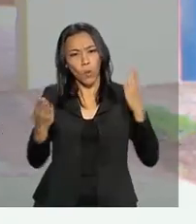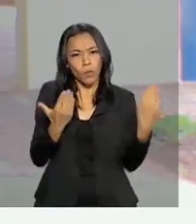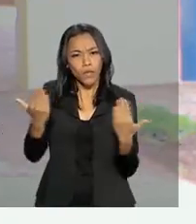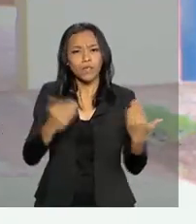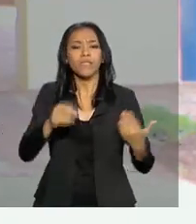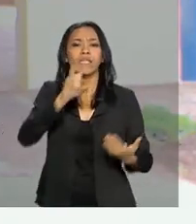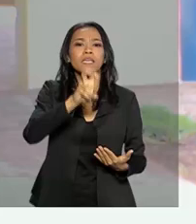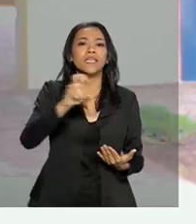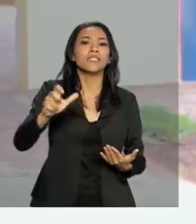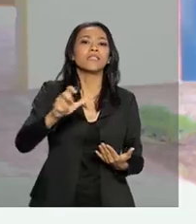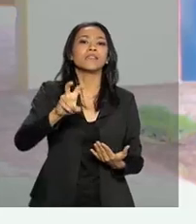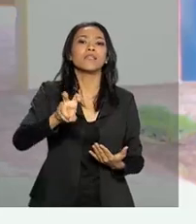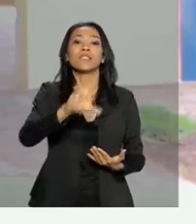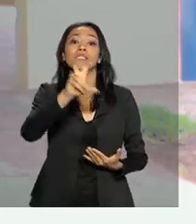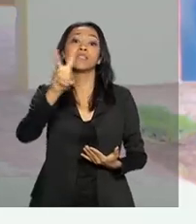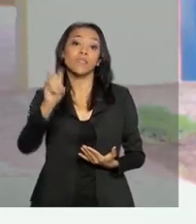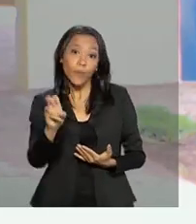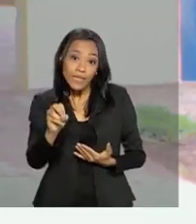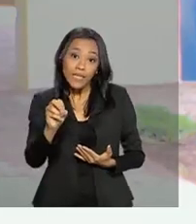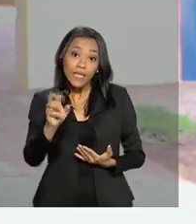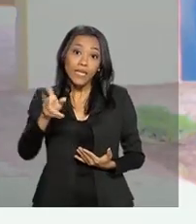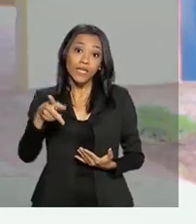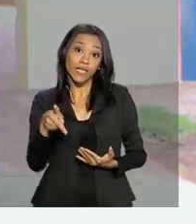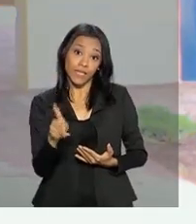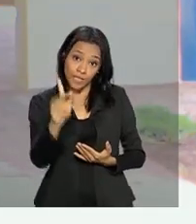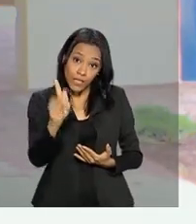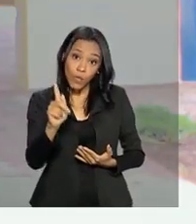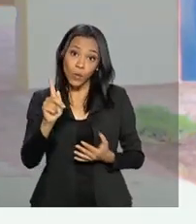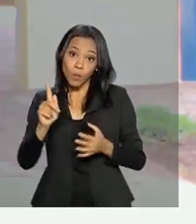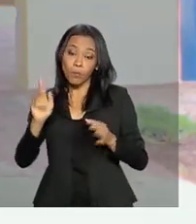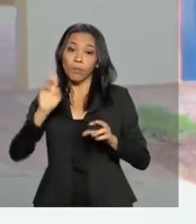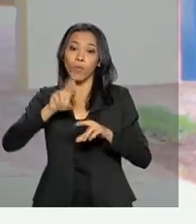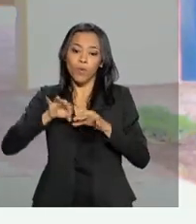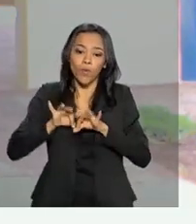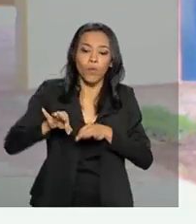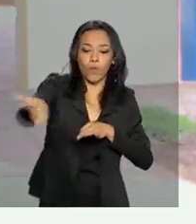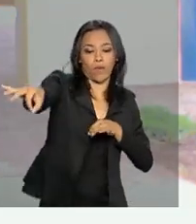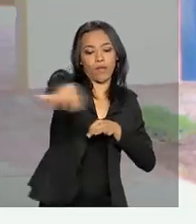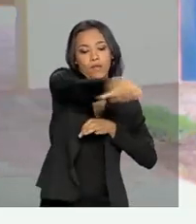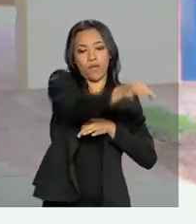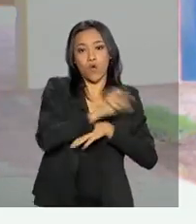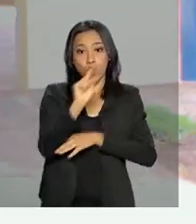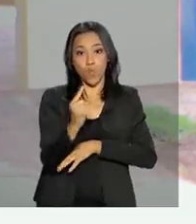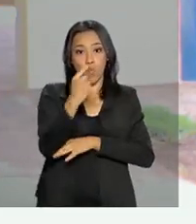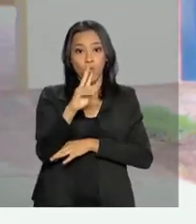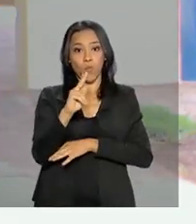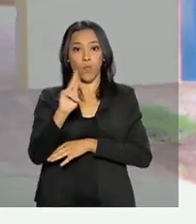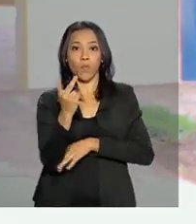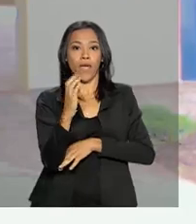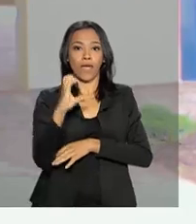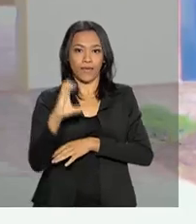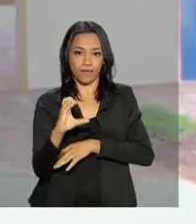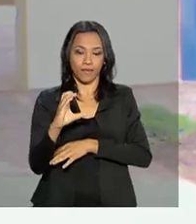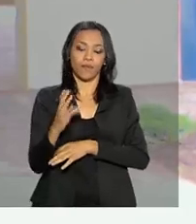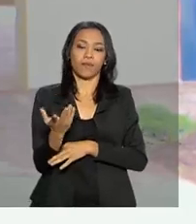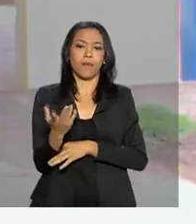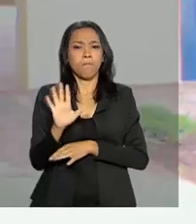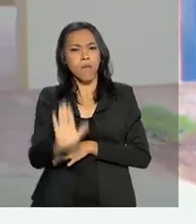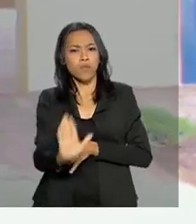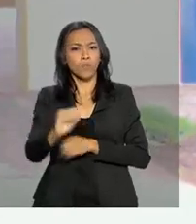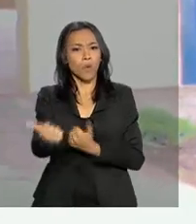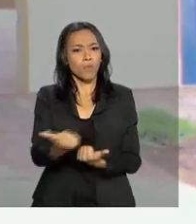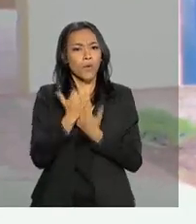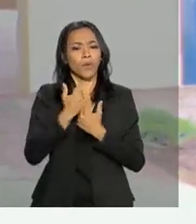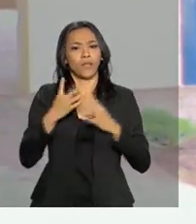550 kg por hectare. Mas, com o projeto, com as tecnologias que